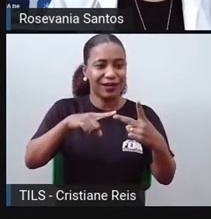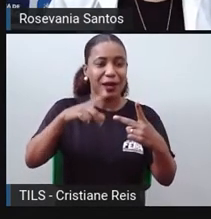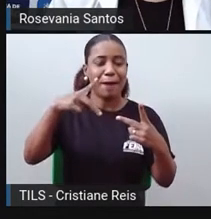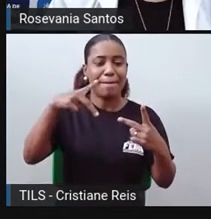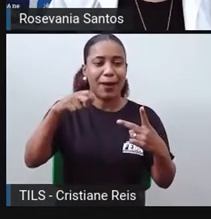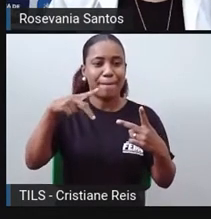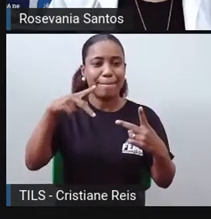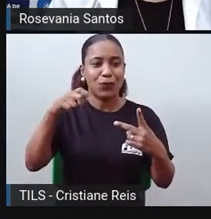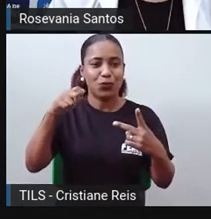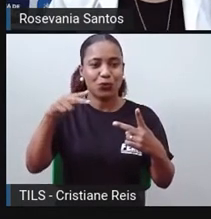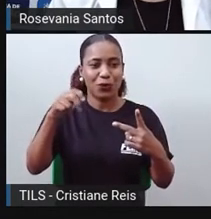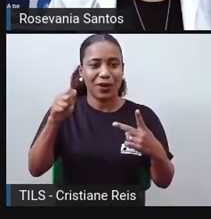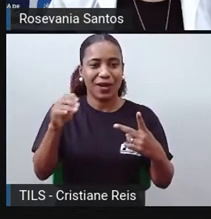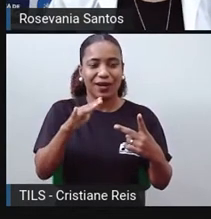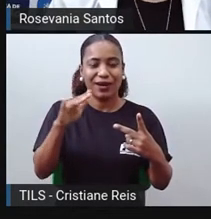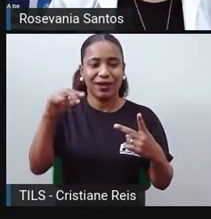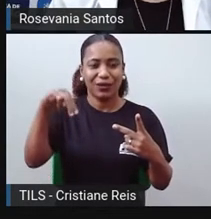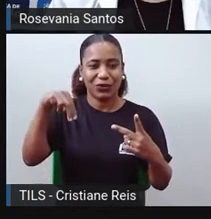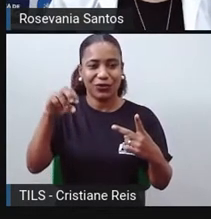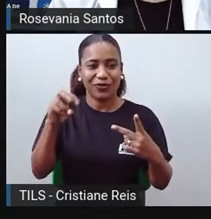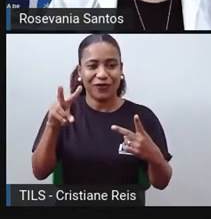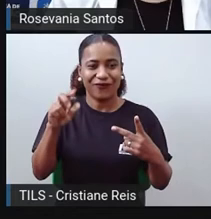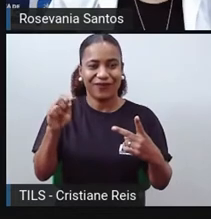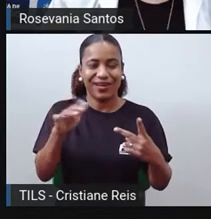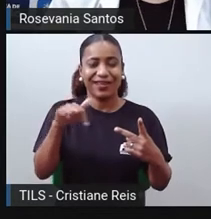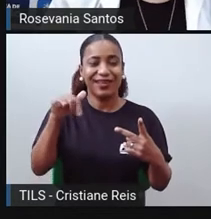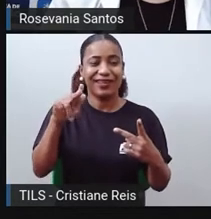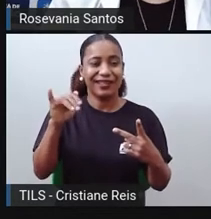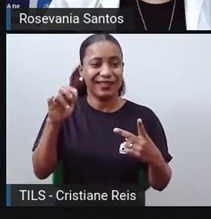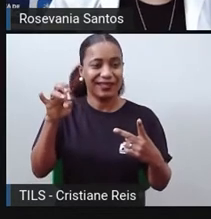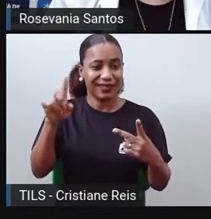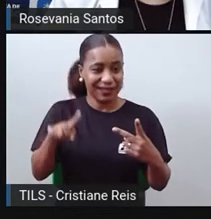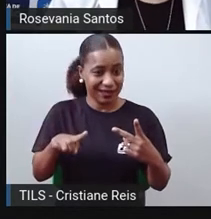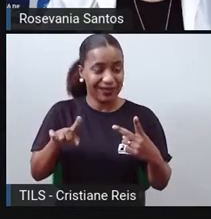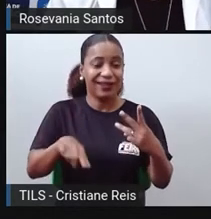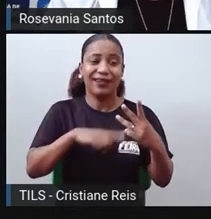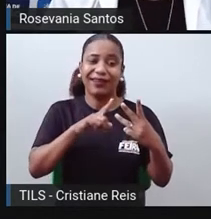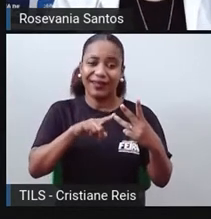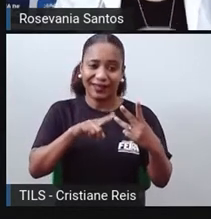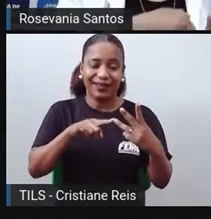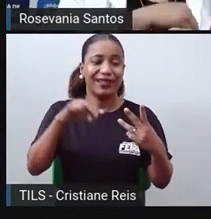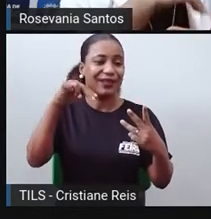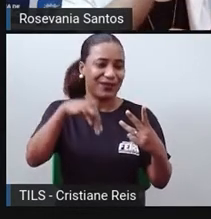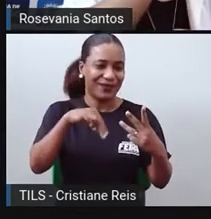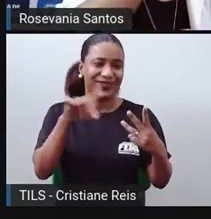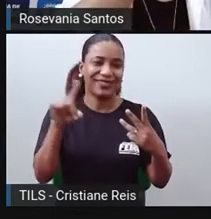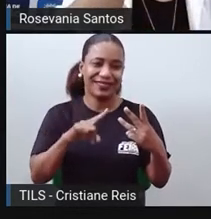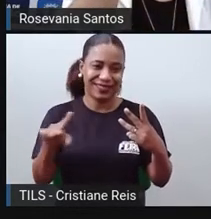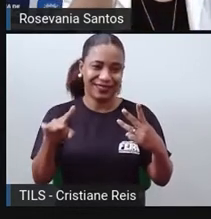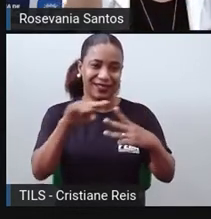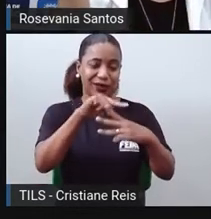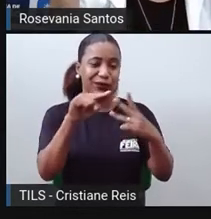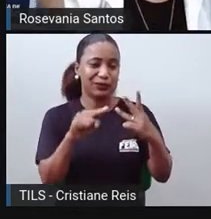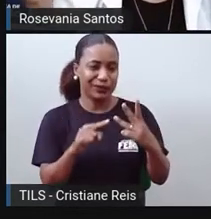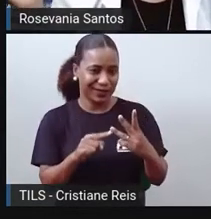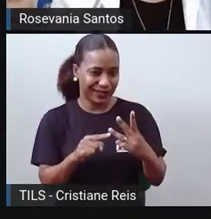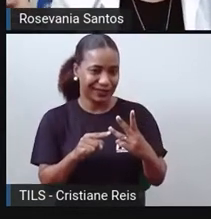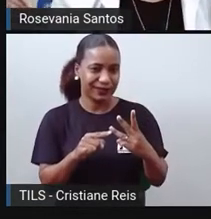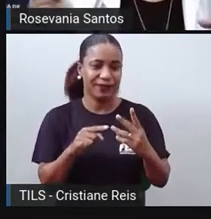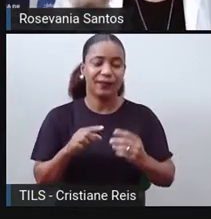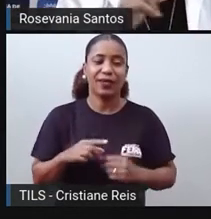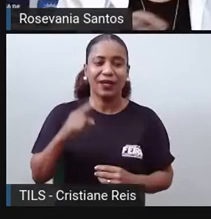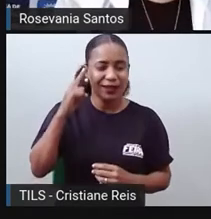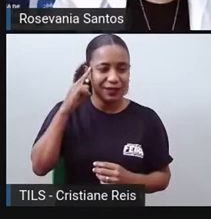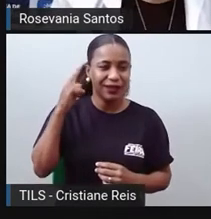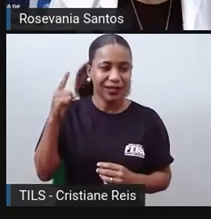Principalmente a Austrália e Nova Zelândia, porque são considerados países ricos. É tanto que, quando a gente estuda aquela divisão, países